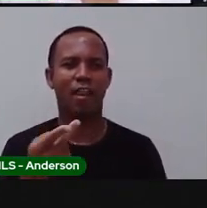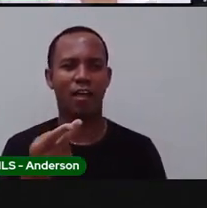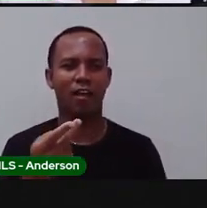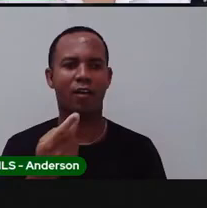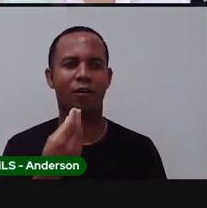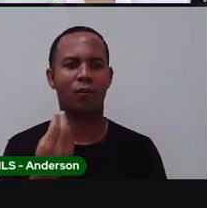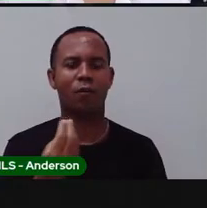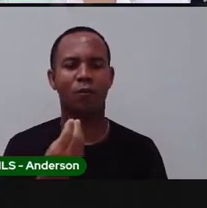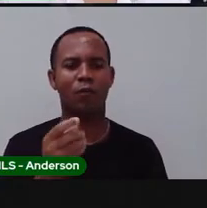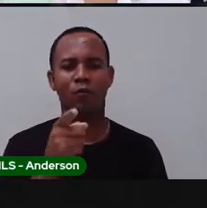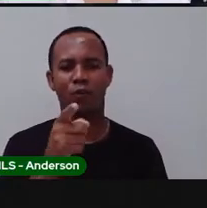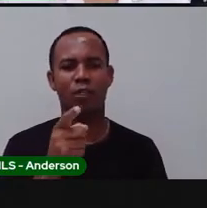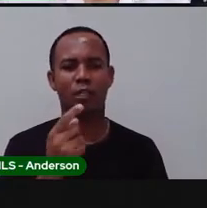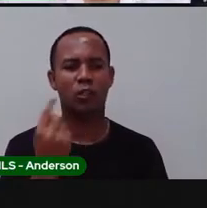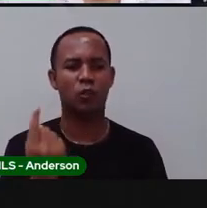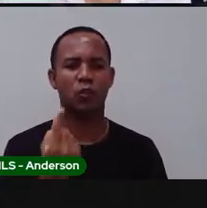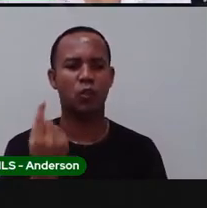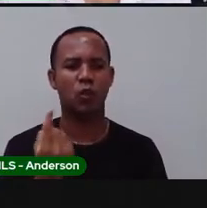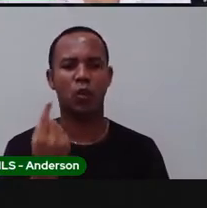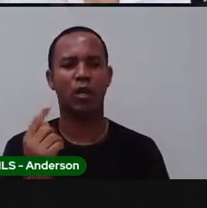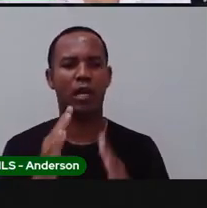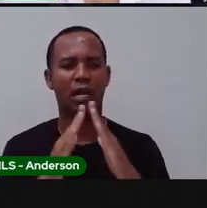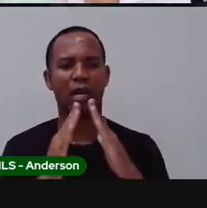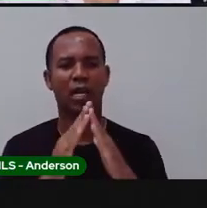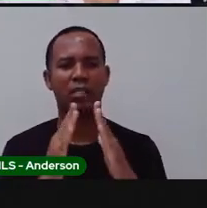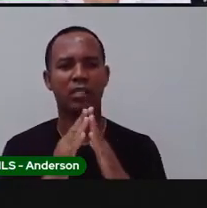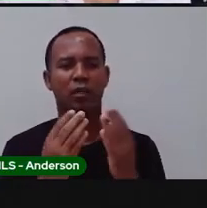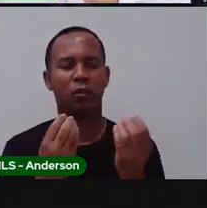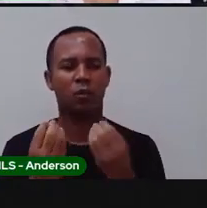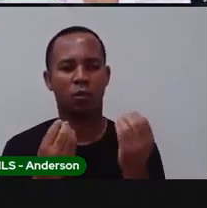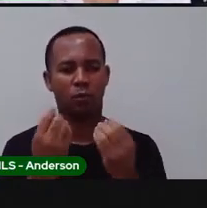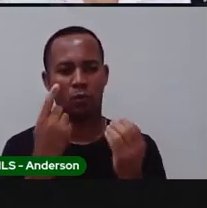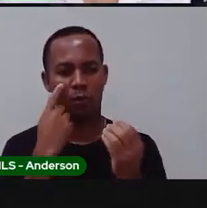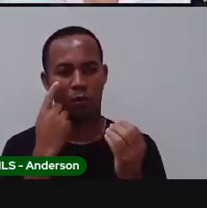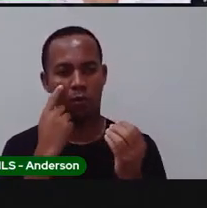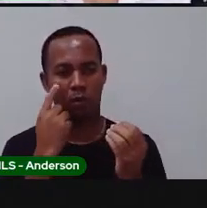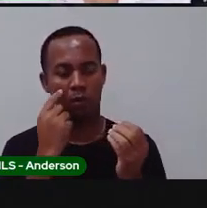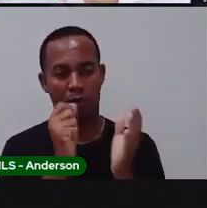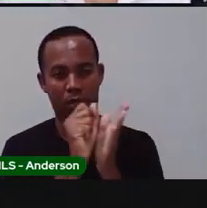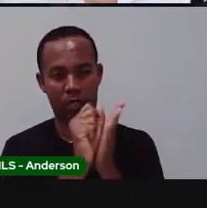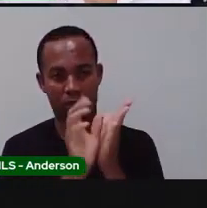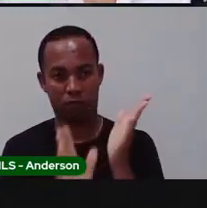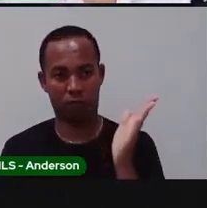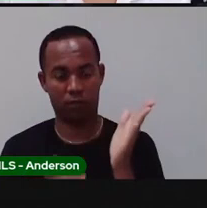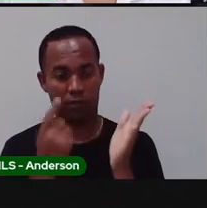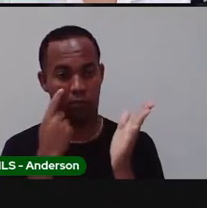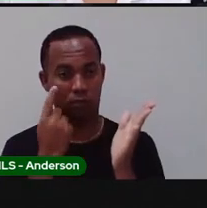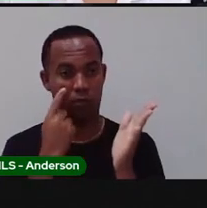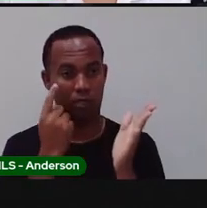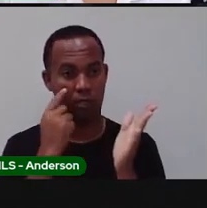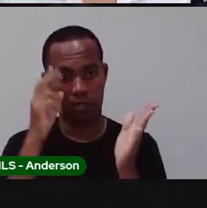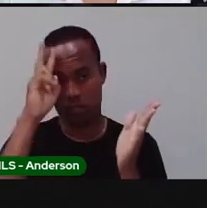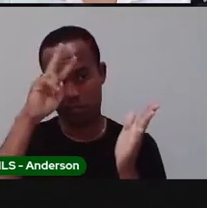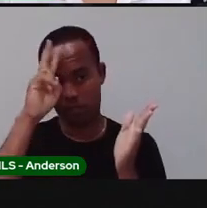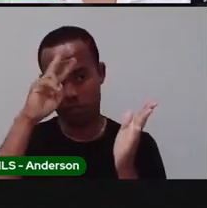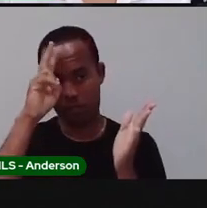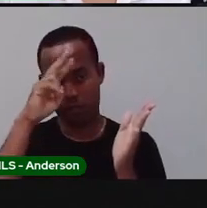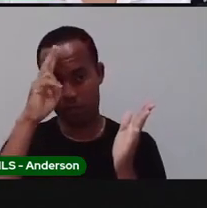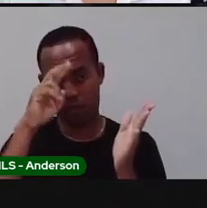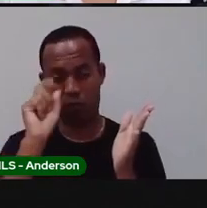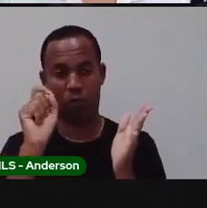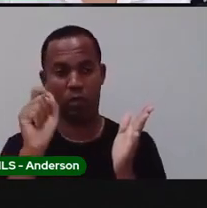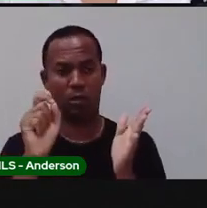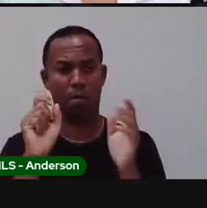em casa. Agora sim, a Pauté começou a atividade com vocês e não deu aquele aviso de sempre. Lembrar a vocês que essa atividade